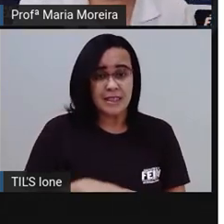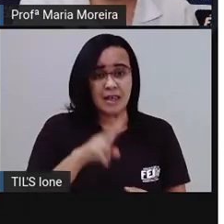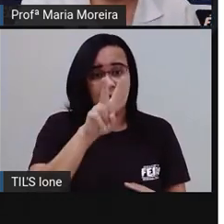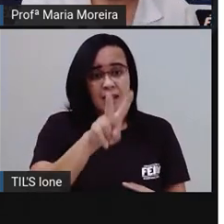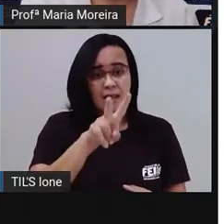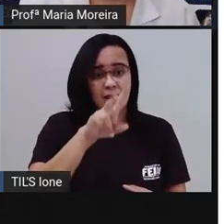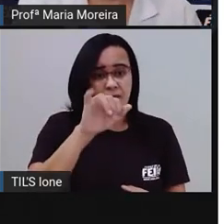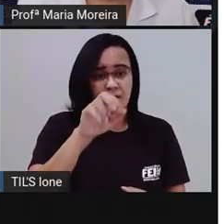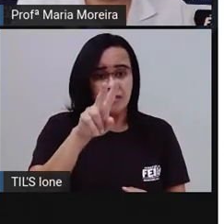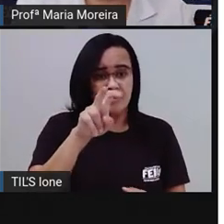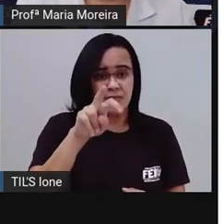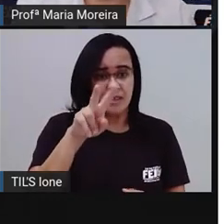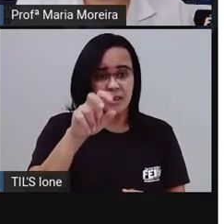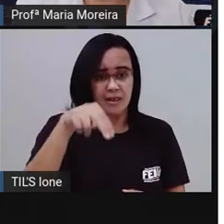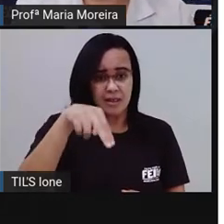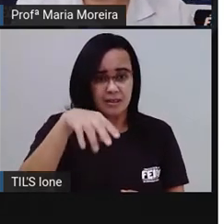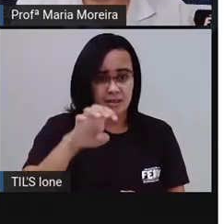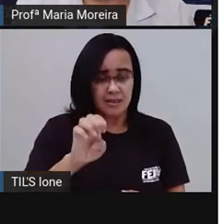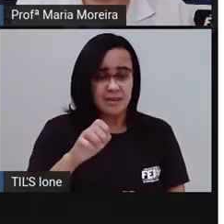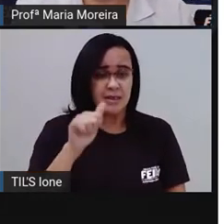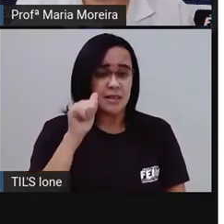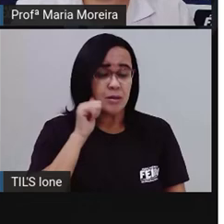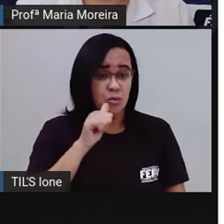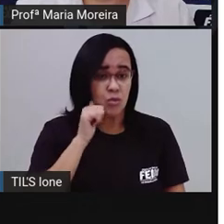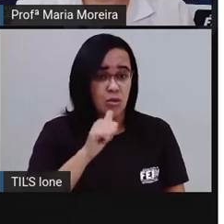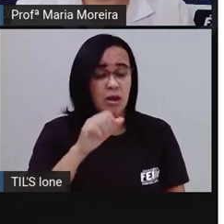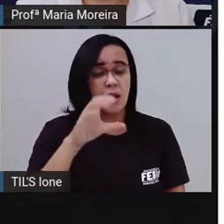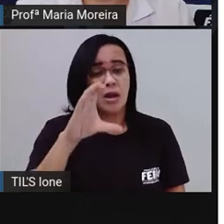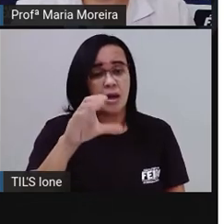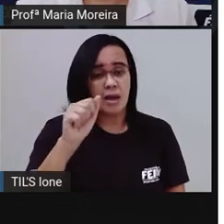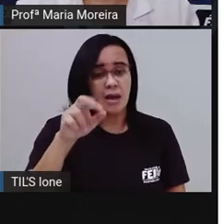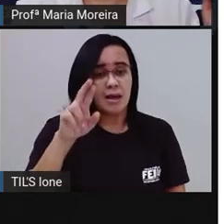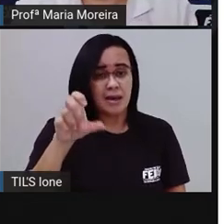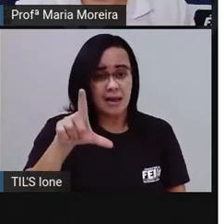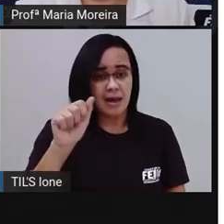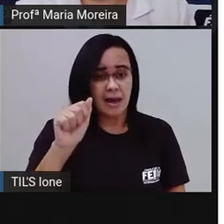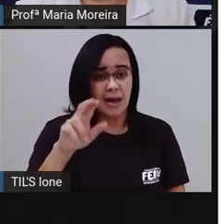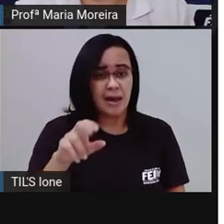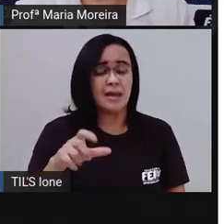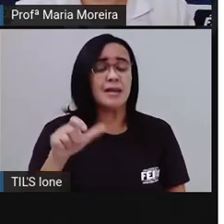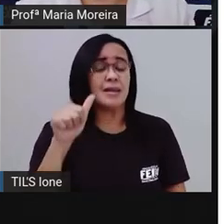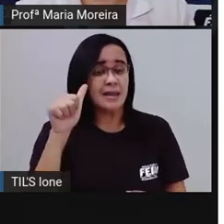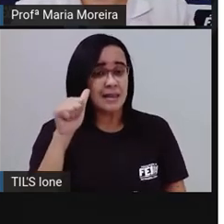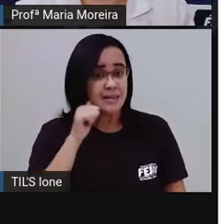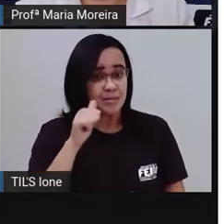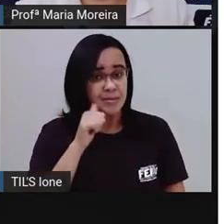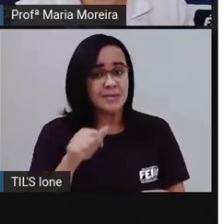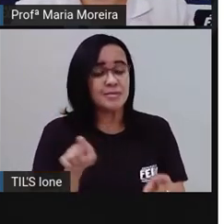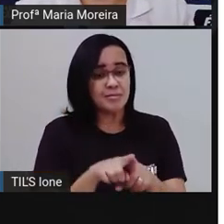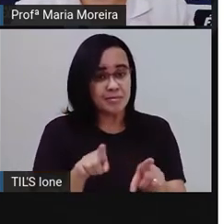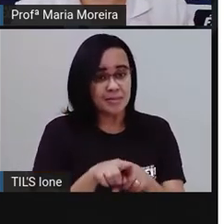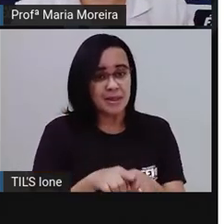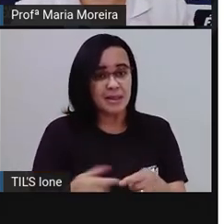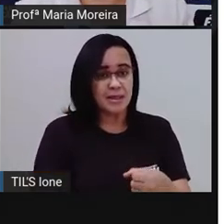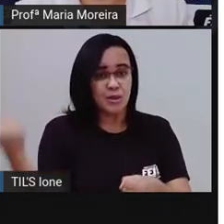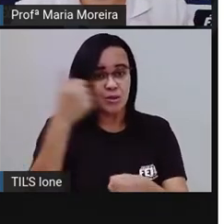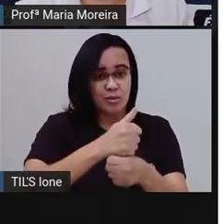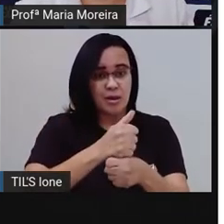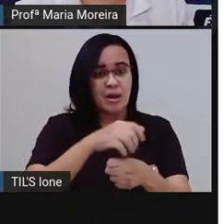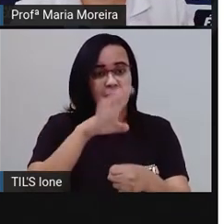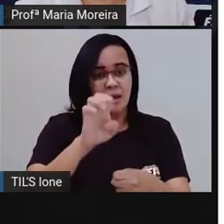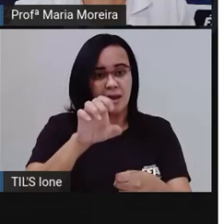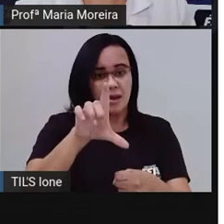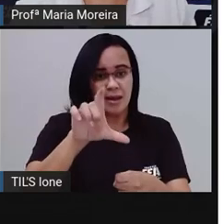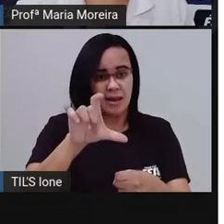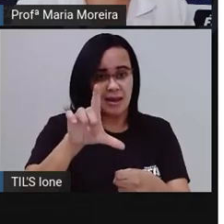Masculino ou feminino? Feminino. Então, eu já tirei o eles aqui também. Então, é quem? Elas. Escreve no chat. Não é isso? Vamos lá.